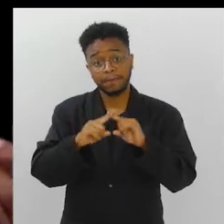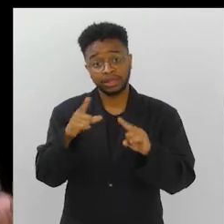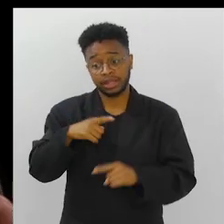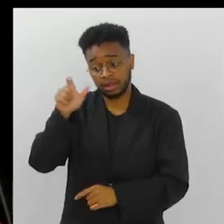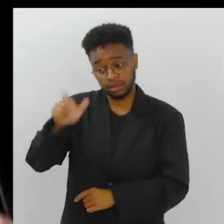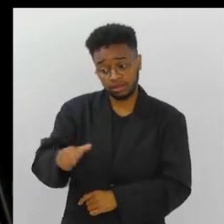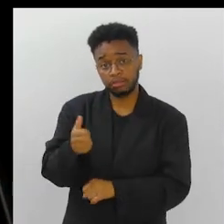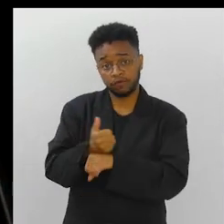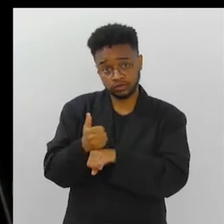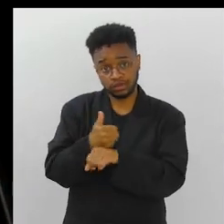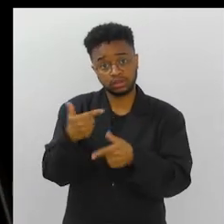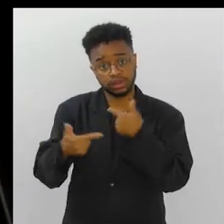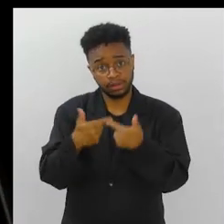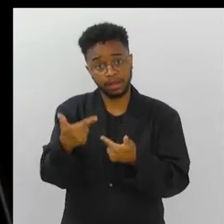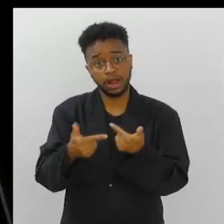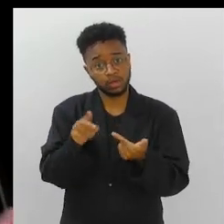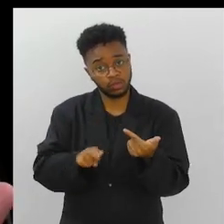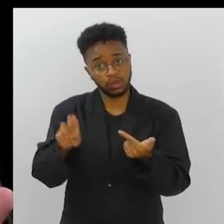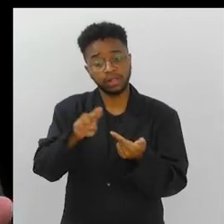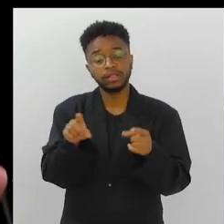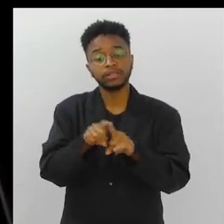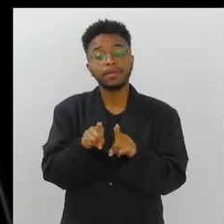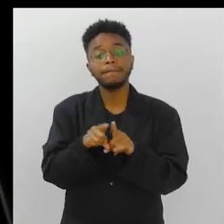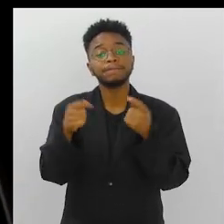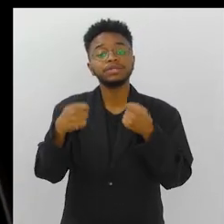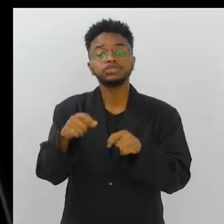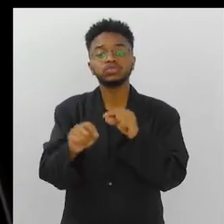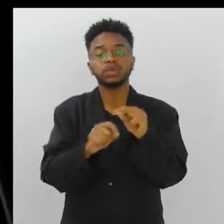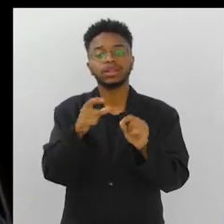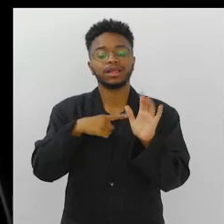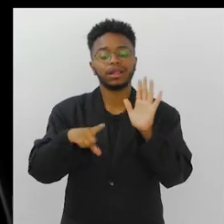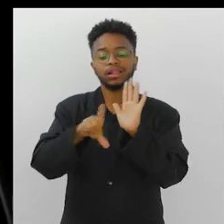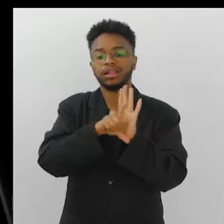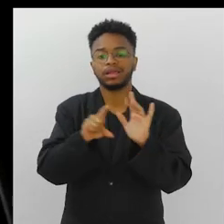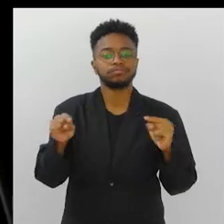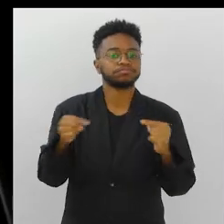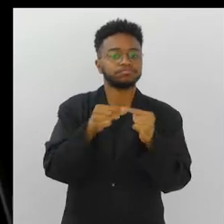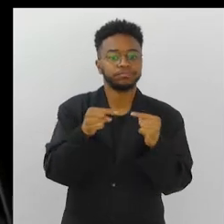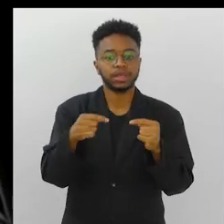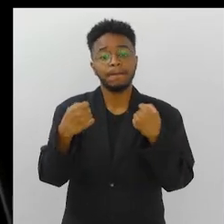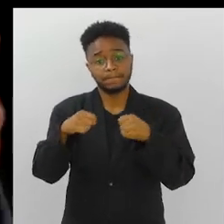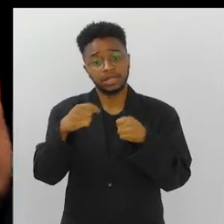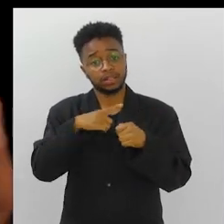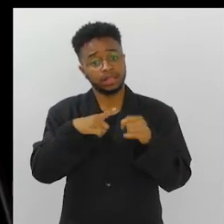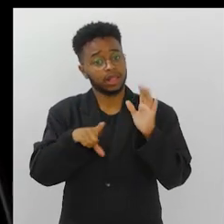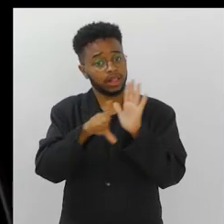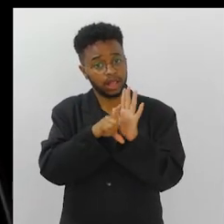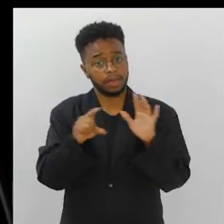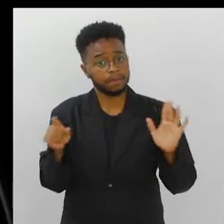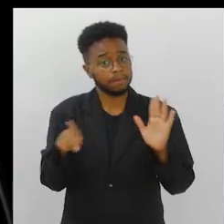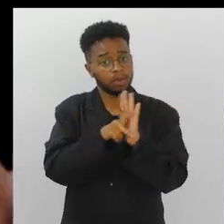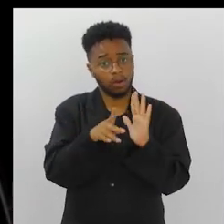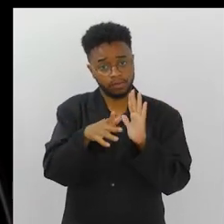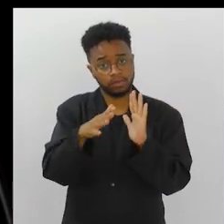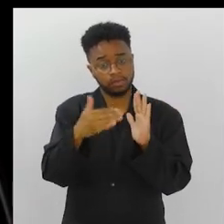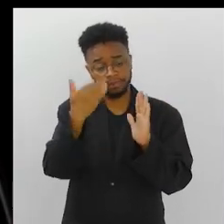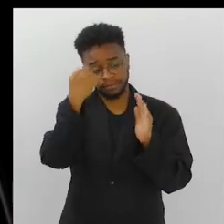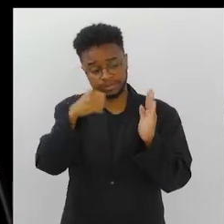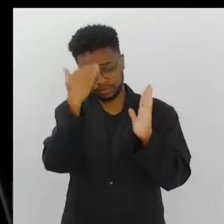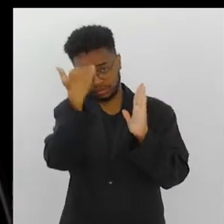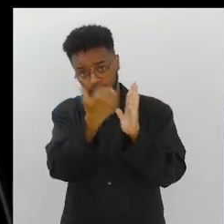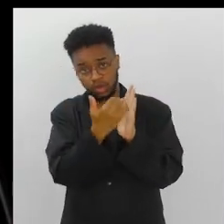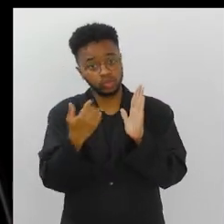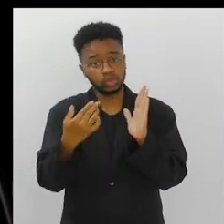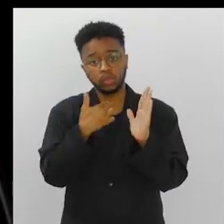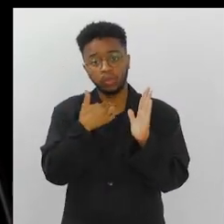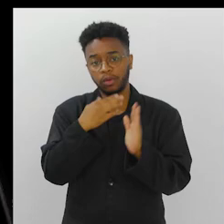mas existe um profissional que trabalha e que tem que ser, inclusive, ter as suas leis, ter uma legislação para ele, ele tem que estar dentro